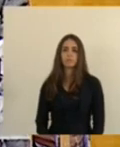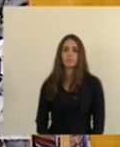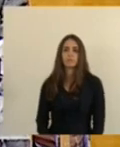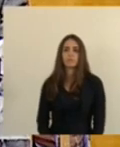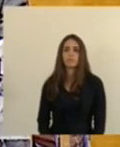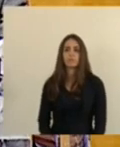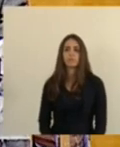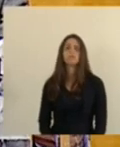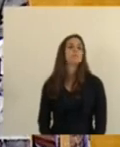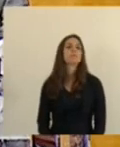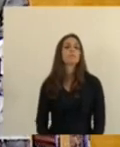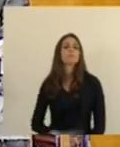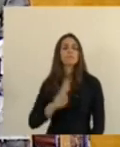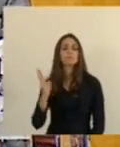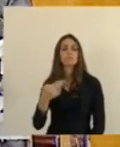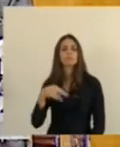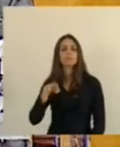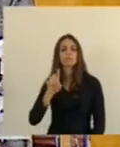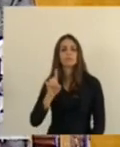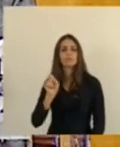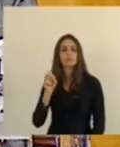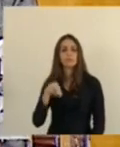deputado Hudson Leal,